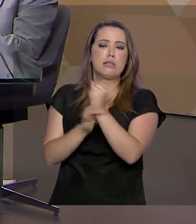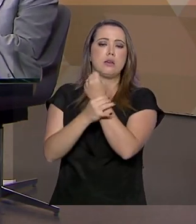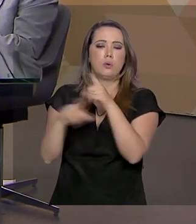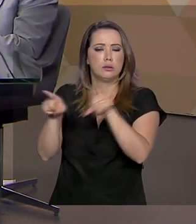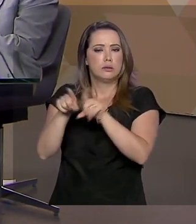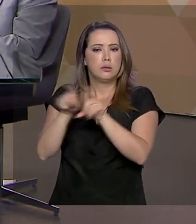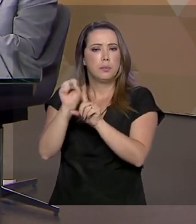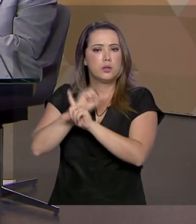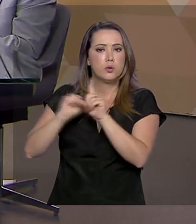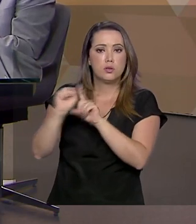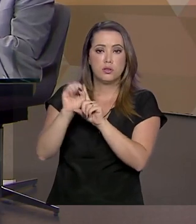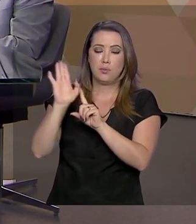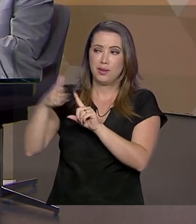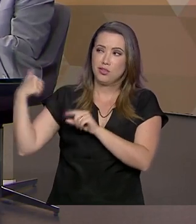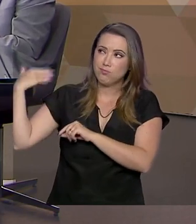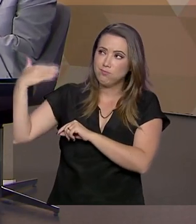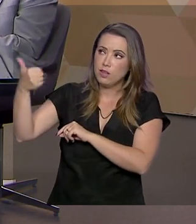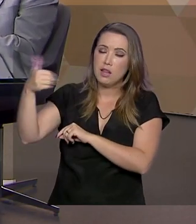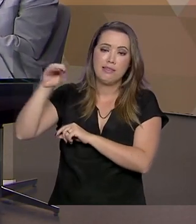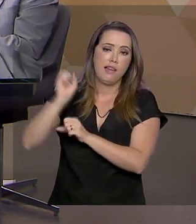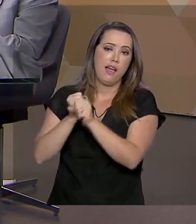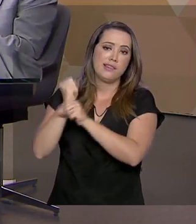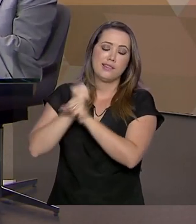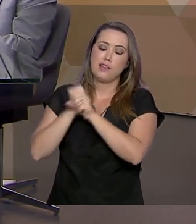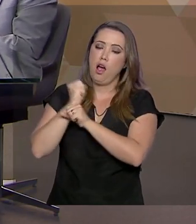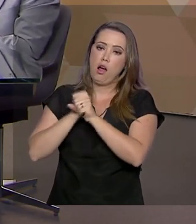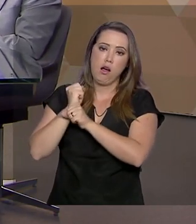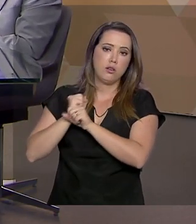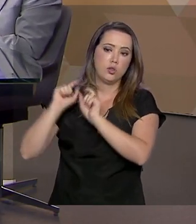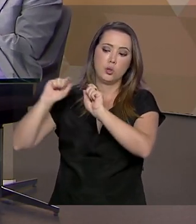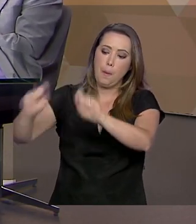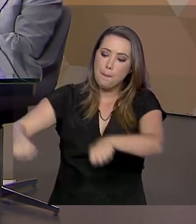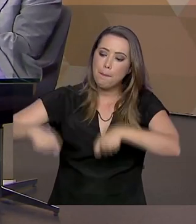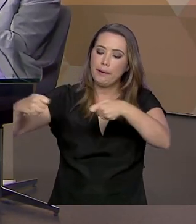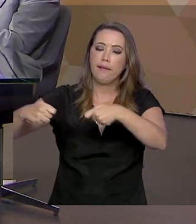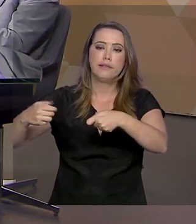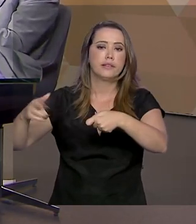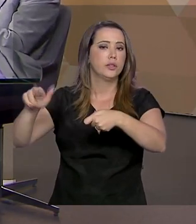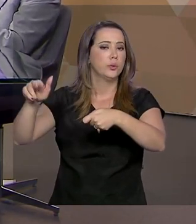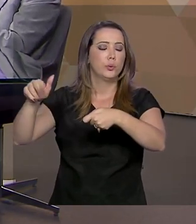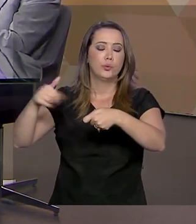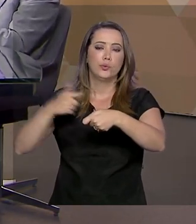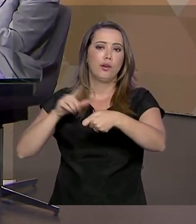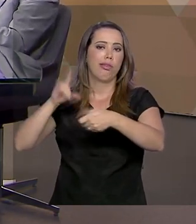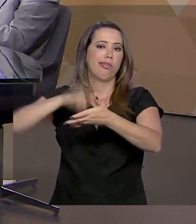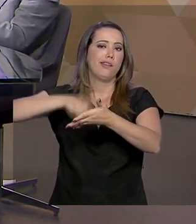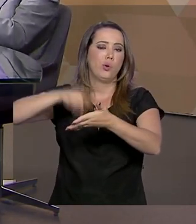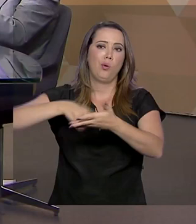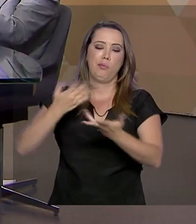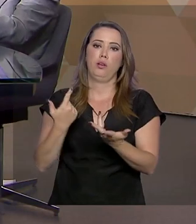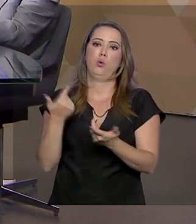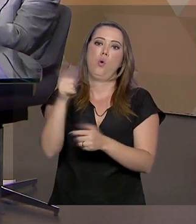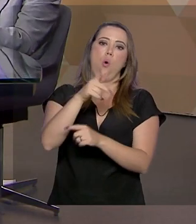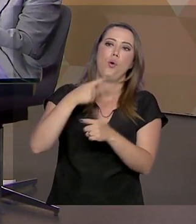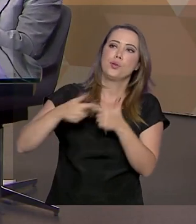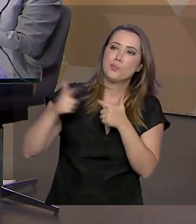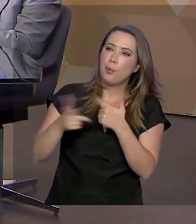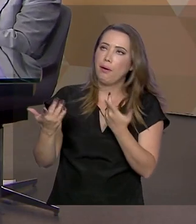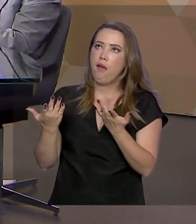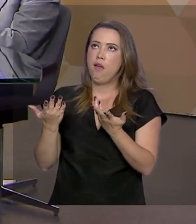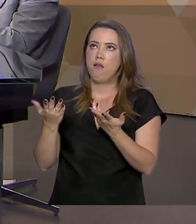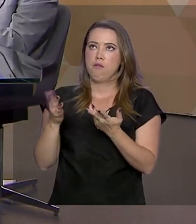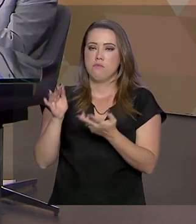pesca, tem feito pesca nesses últimos 10 anos, e não tem o seu comprovante. Isso também leva a outros problemas, como multas de